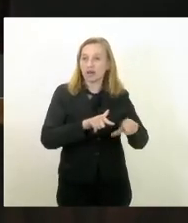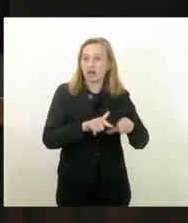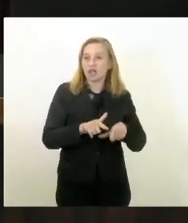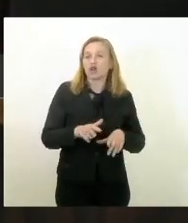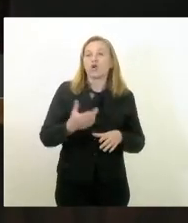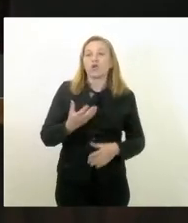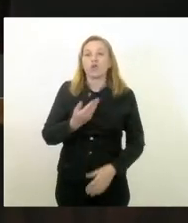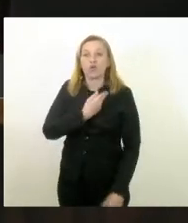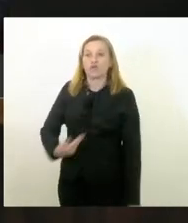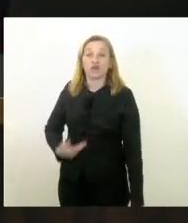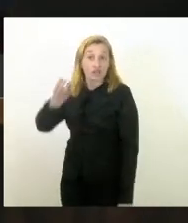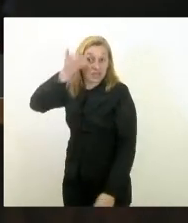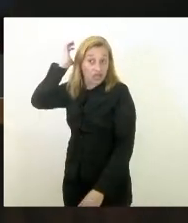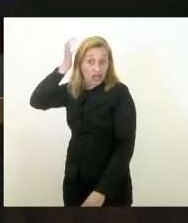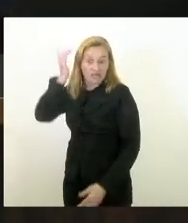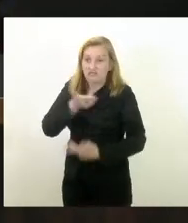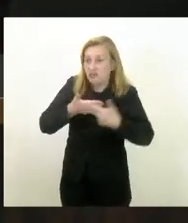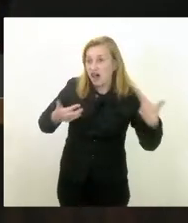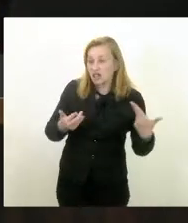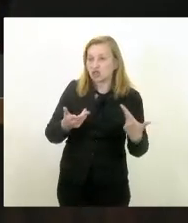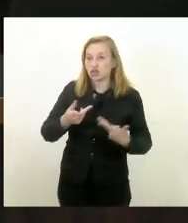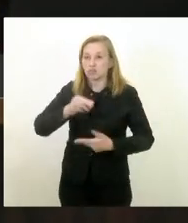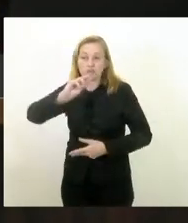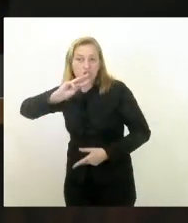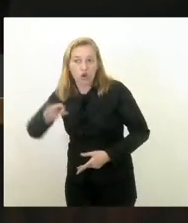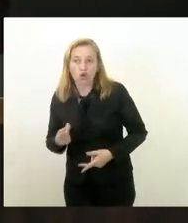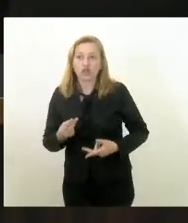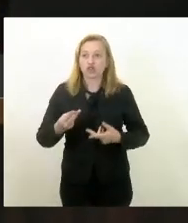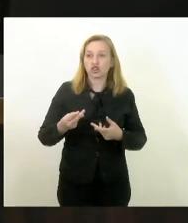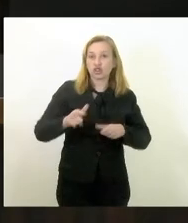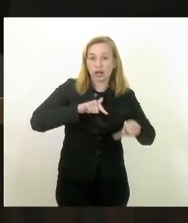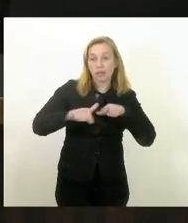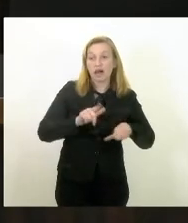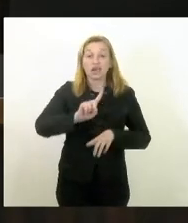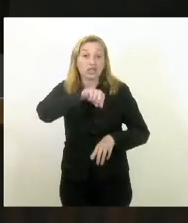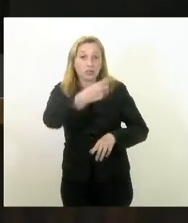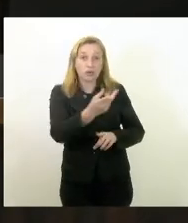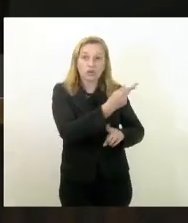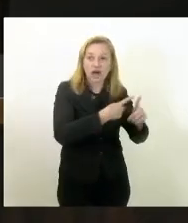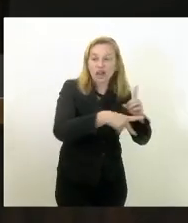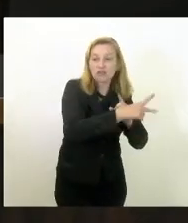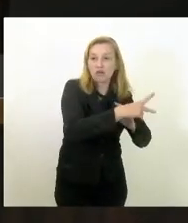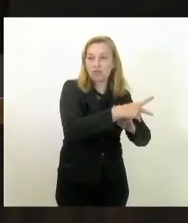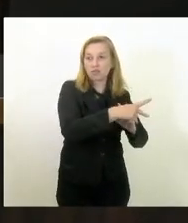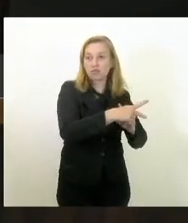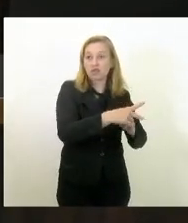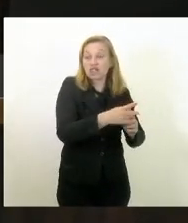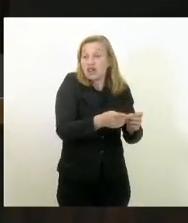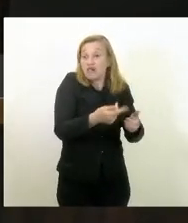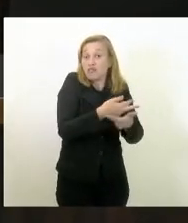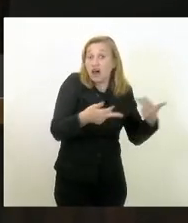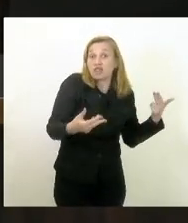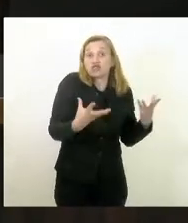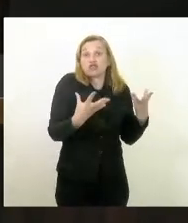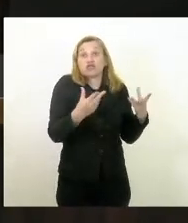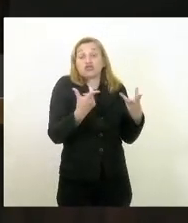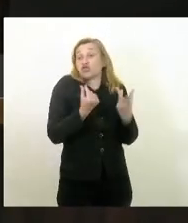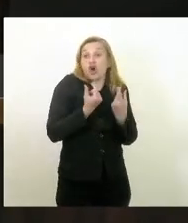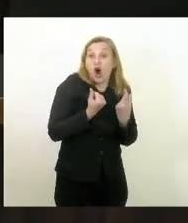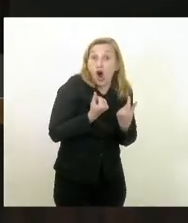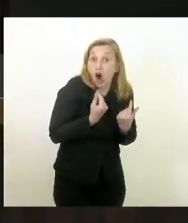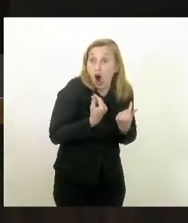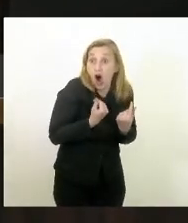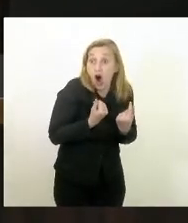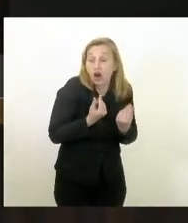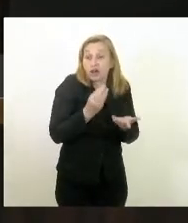sei quantos milhões de emprego depois tivemos a reforma da previdência que ia ter tanto dinheiro que ia